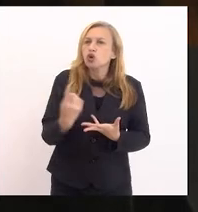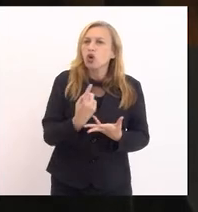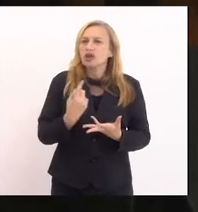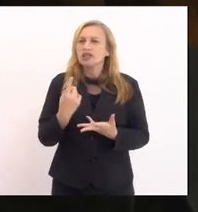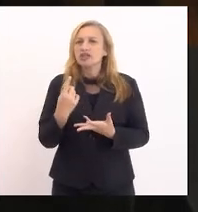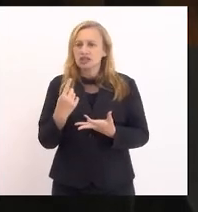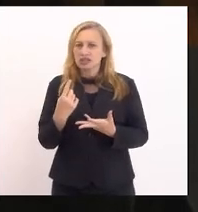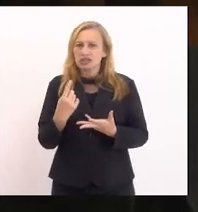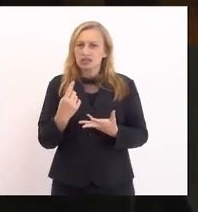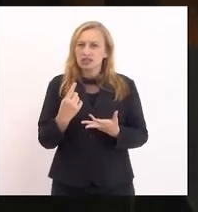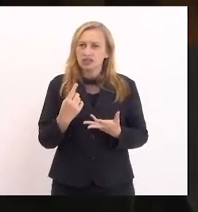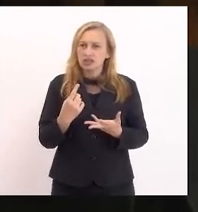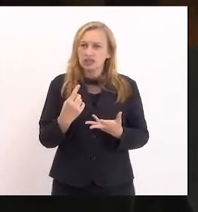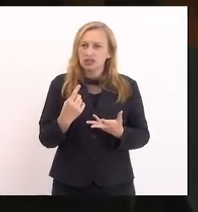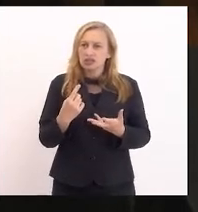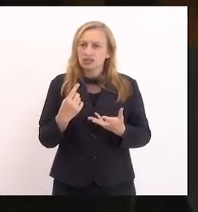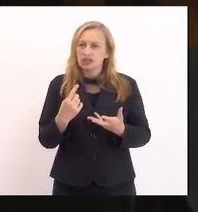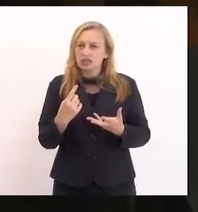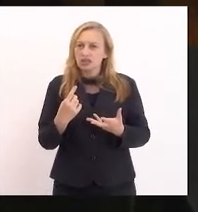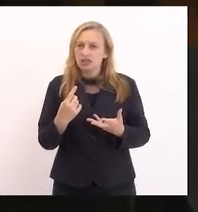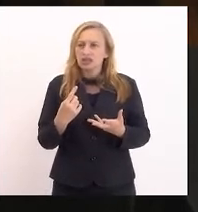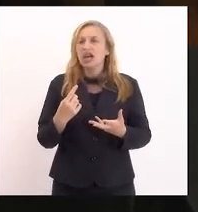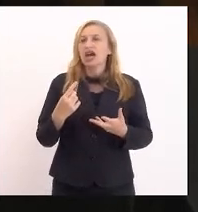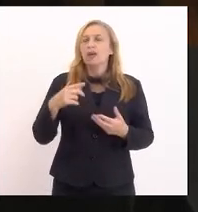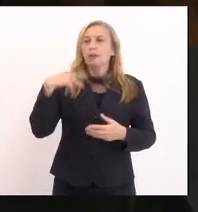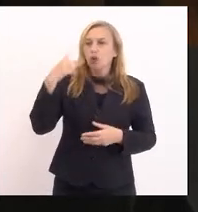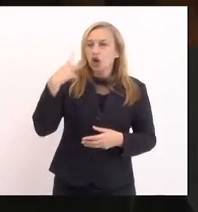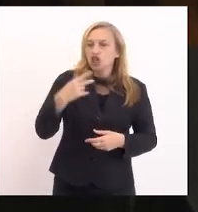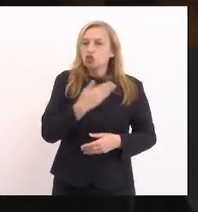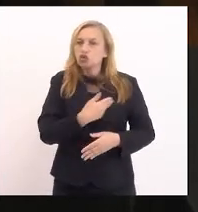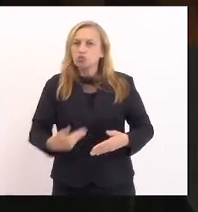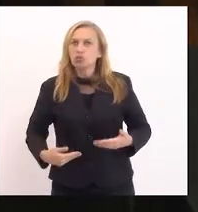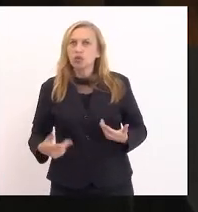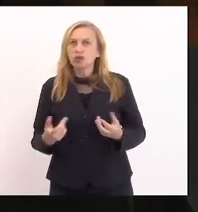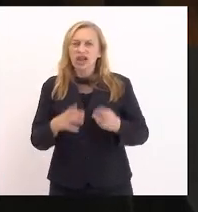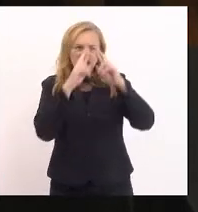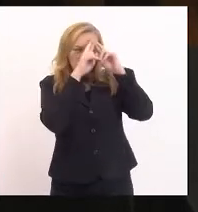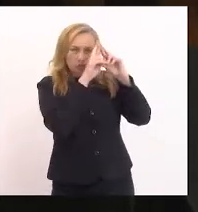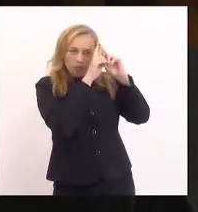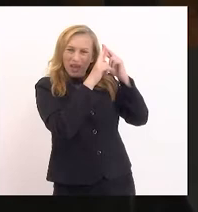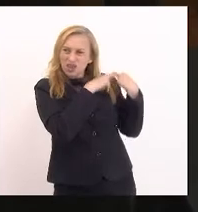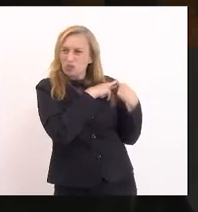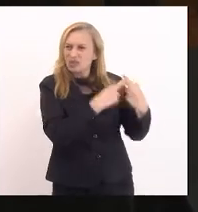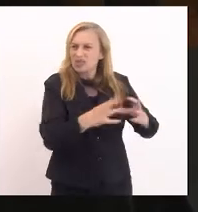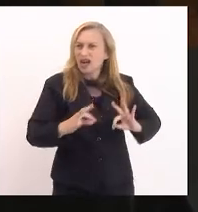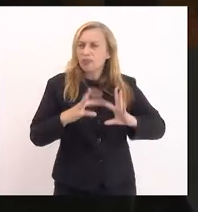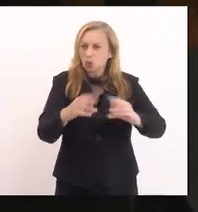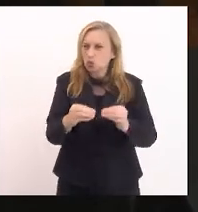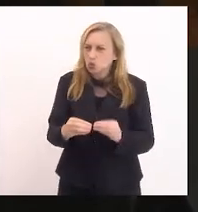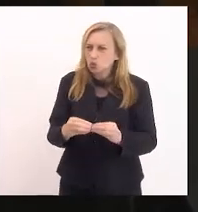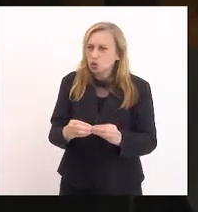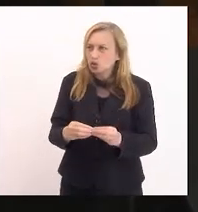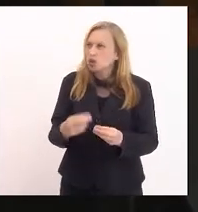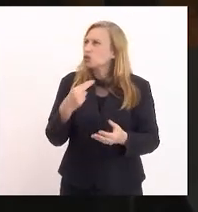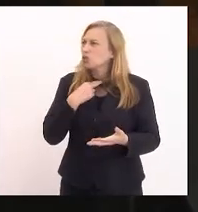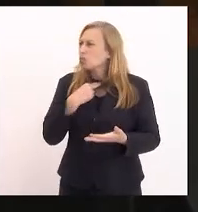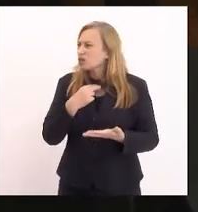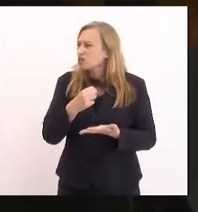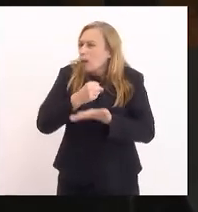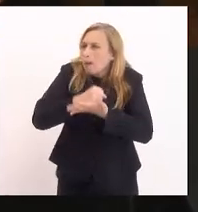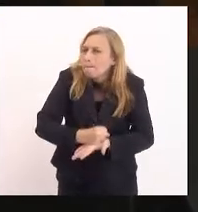públicos, não somos responsáveis por tudo, não podemos viver essa espécie de síndrome de Atlas carregando o mundo nos